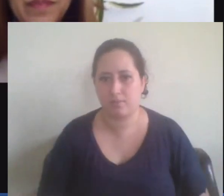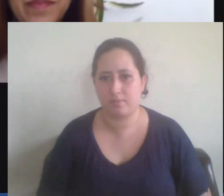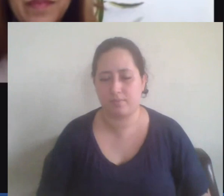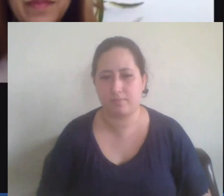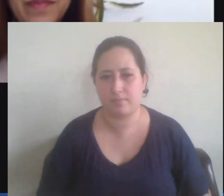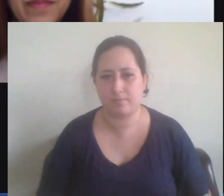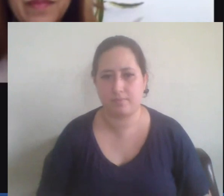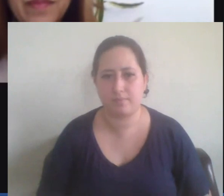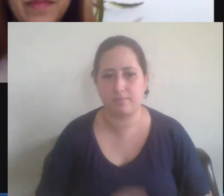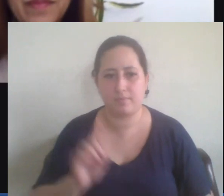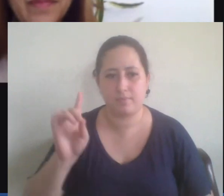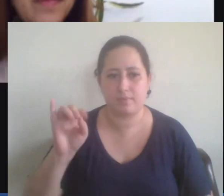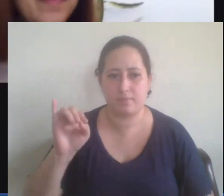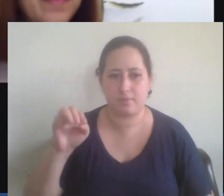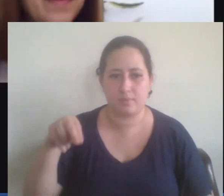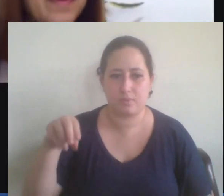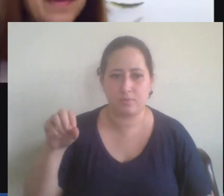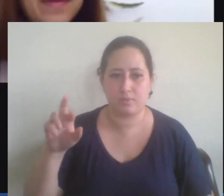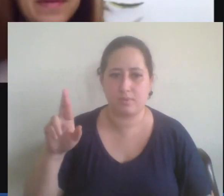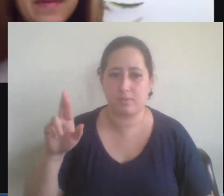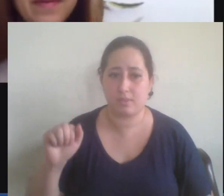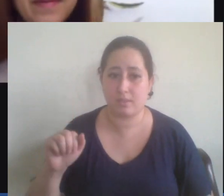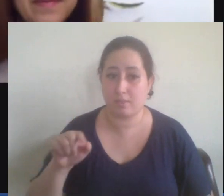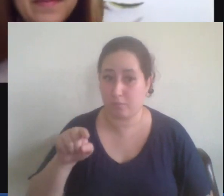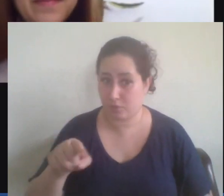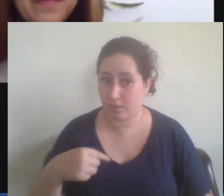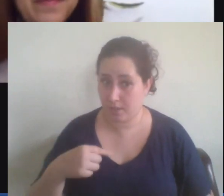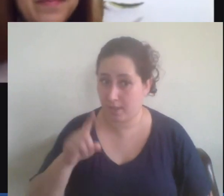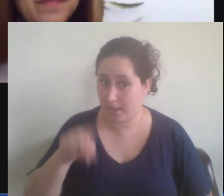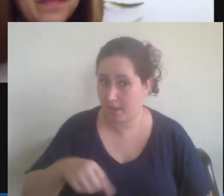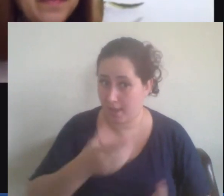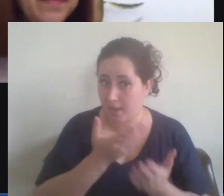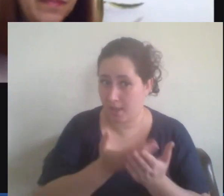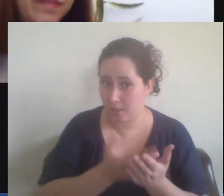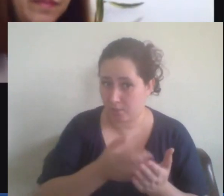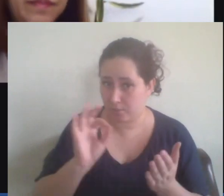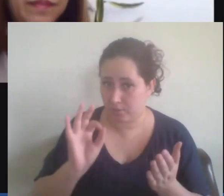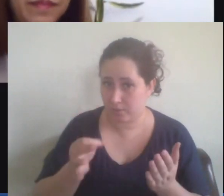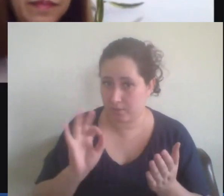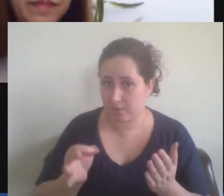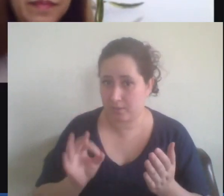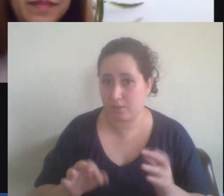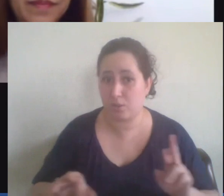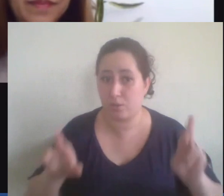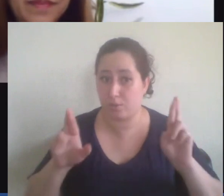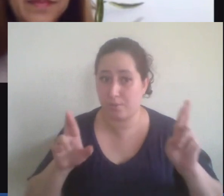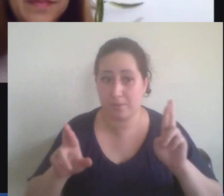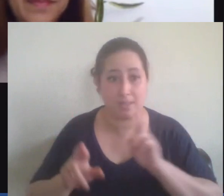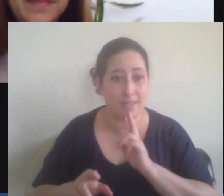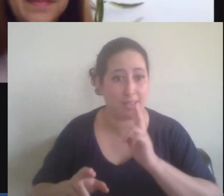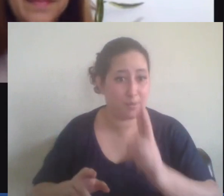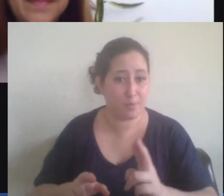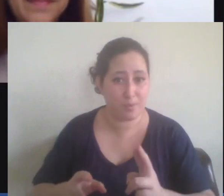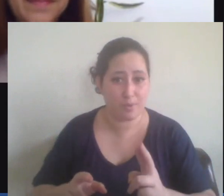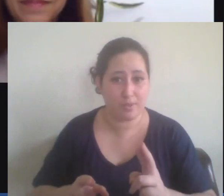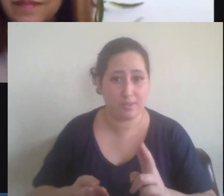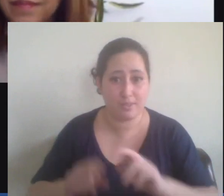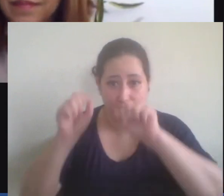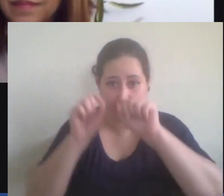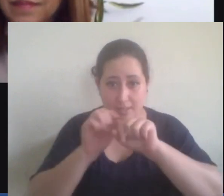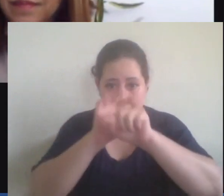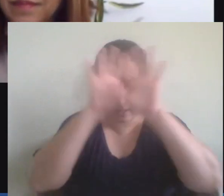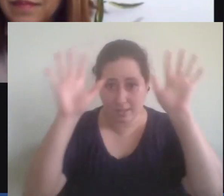Dinorata você é nossa aluna eu espero que essa resposta vai estar clara